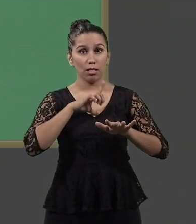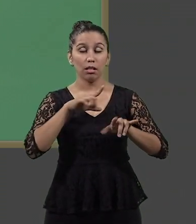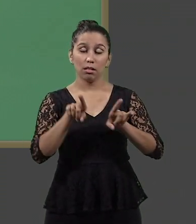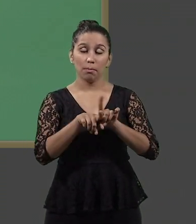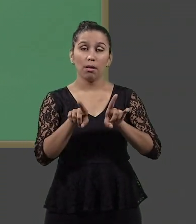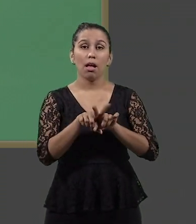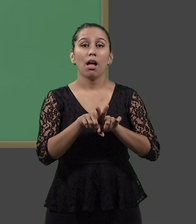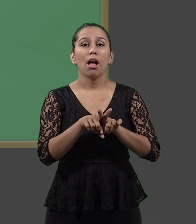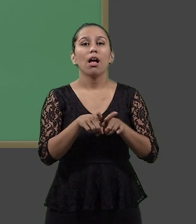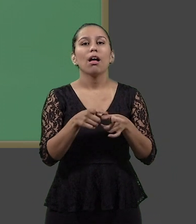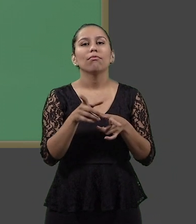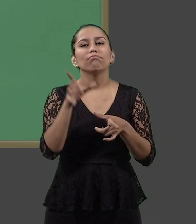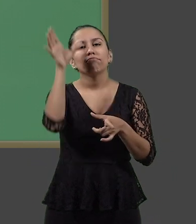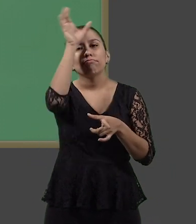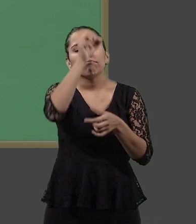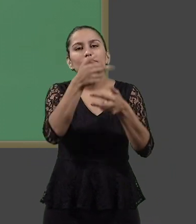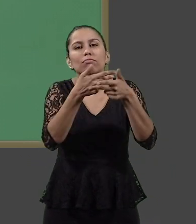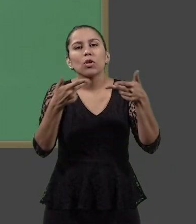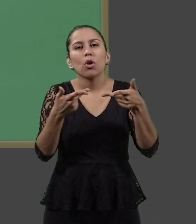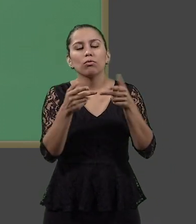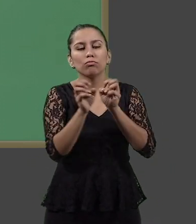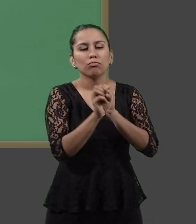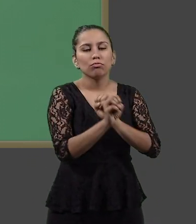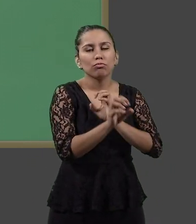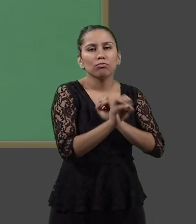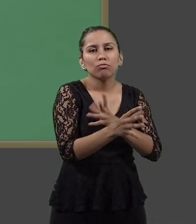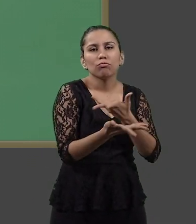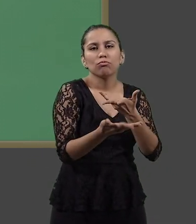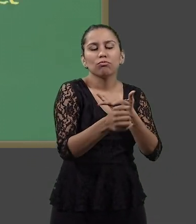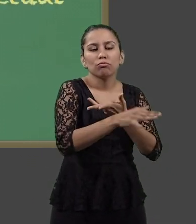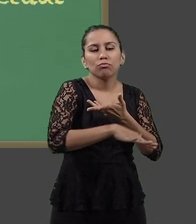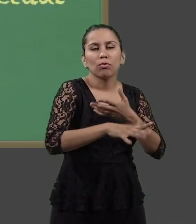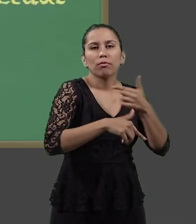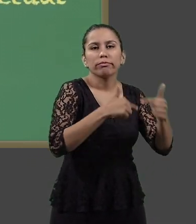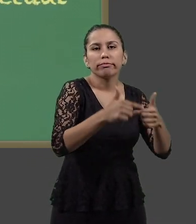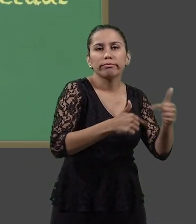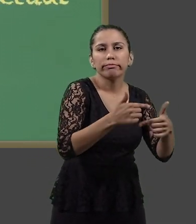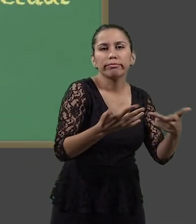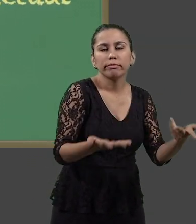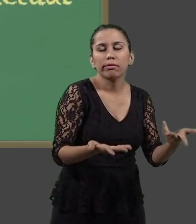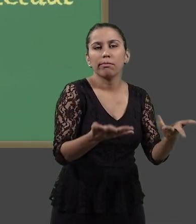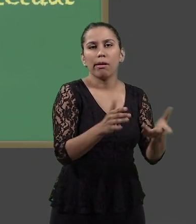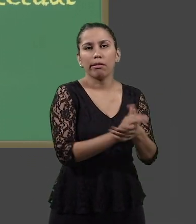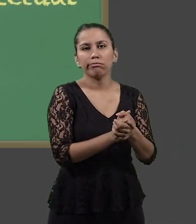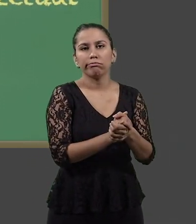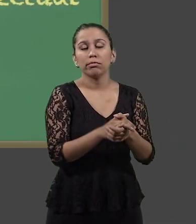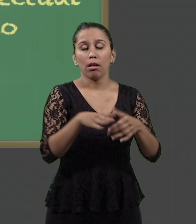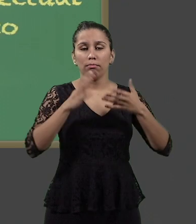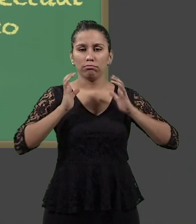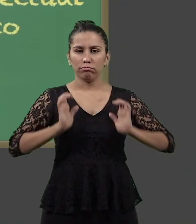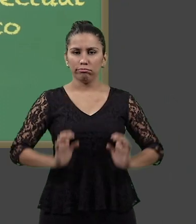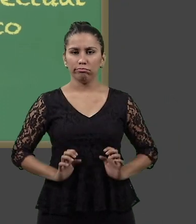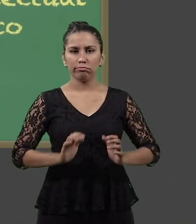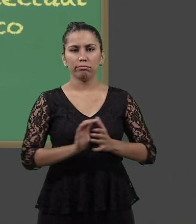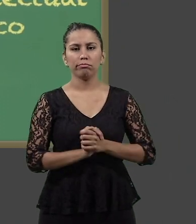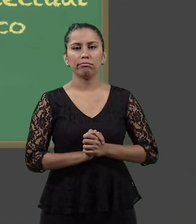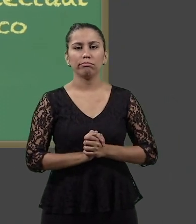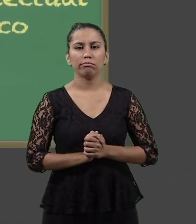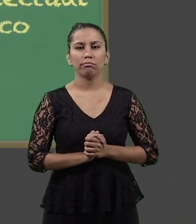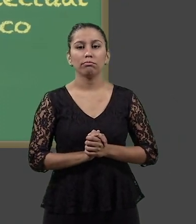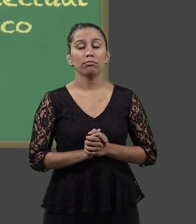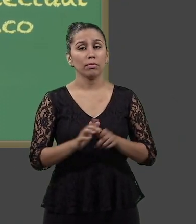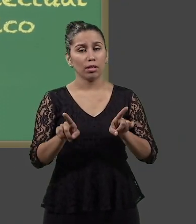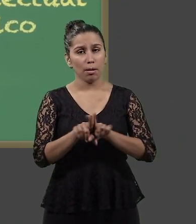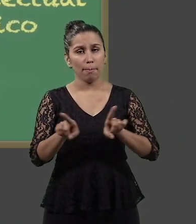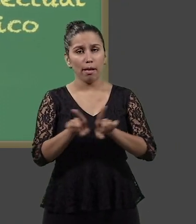para o trabalho e a cidadania e uma formação ética. O desenvolvimento da autonomia intelectual e do pensamento crítico